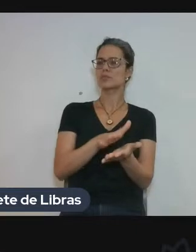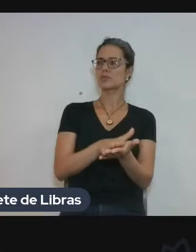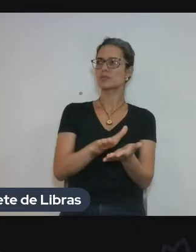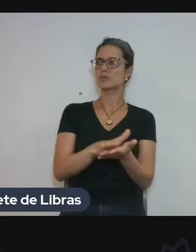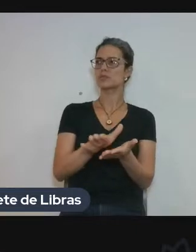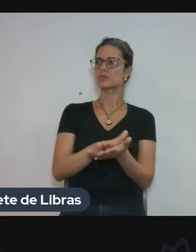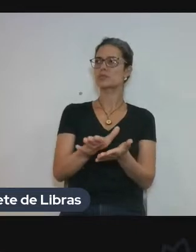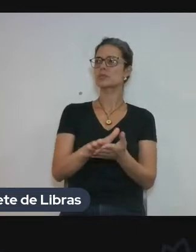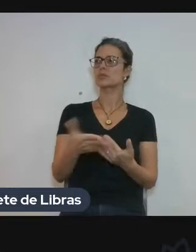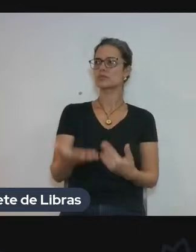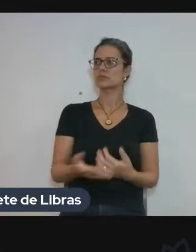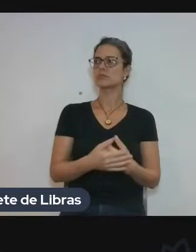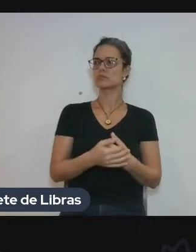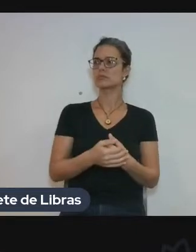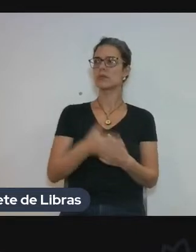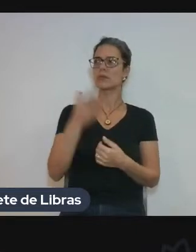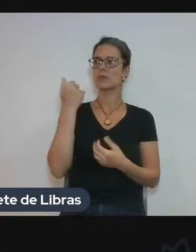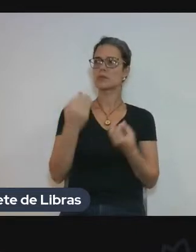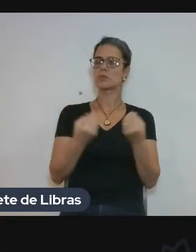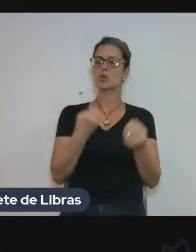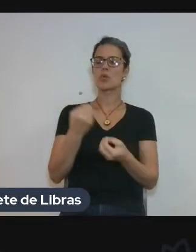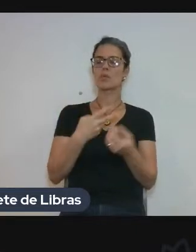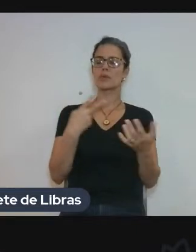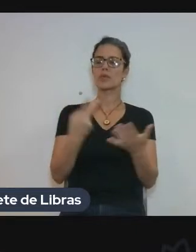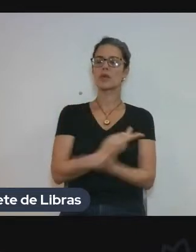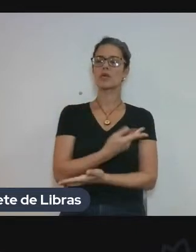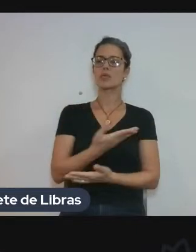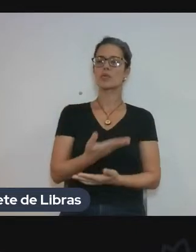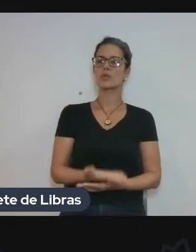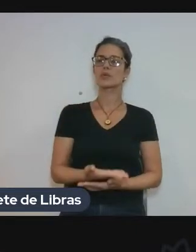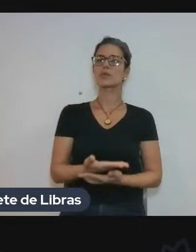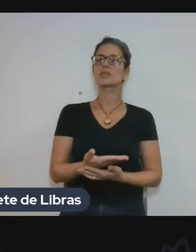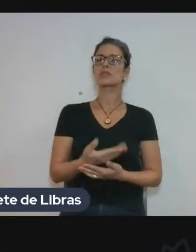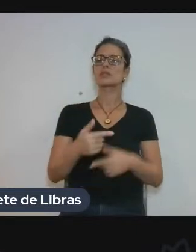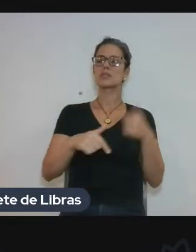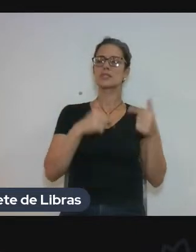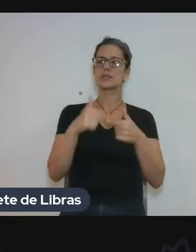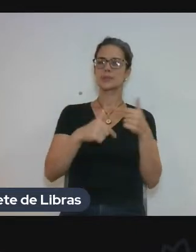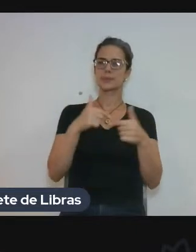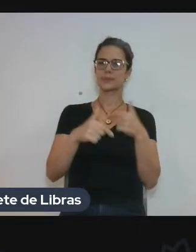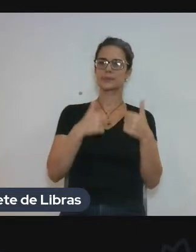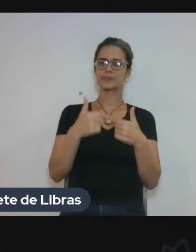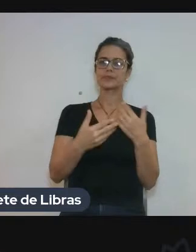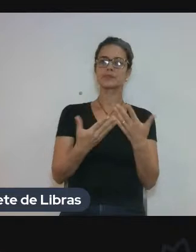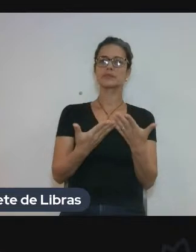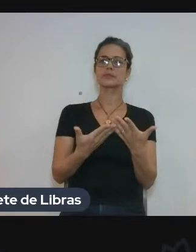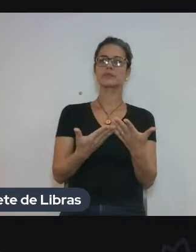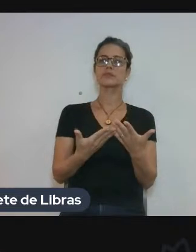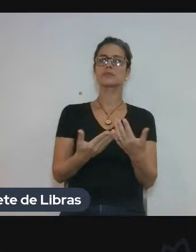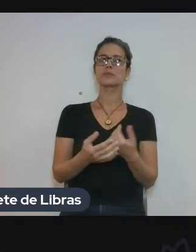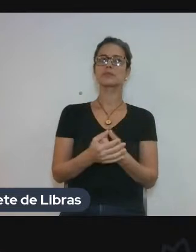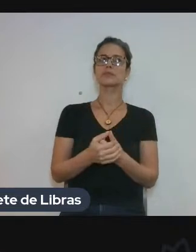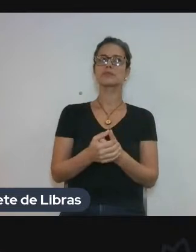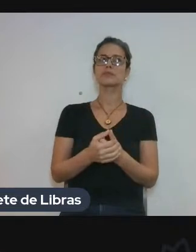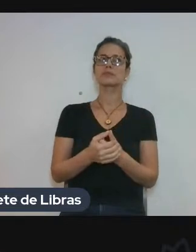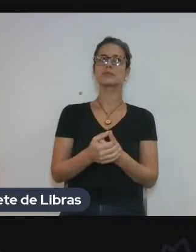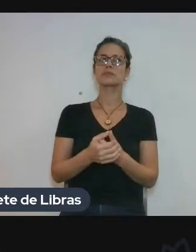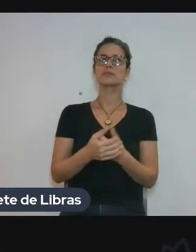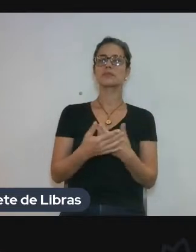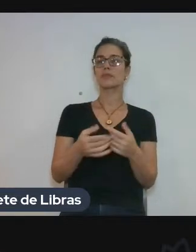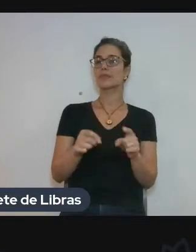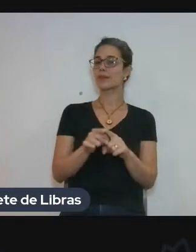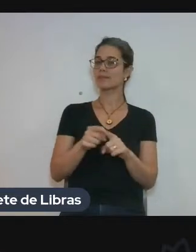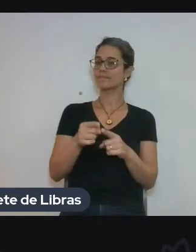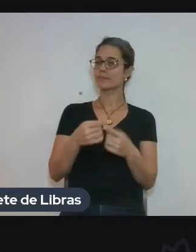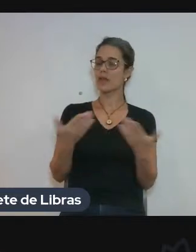diretas, né? Até para saber como foi feito esse trabalho e deixa essa... Essa reflexão,